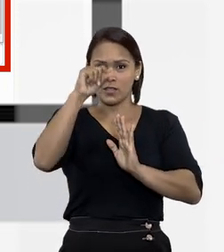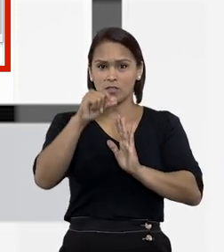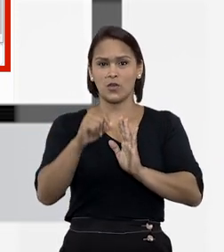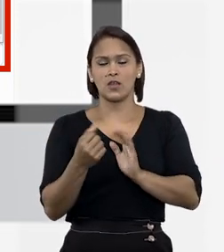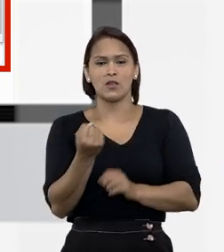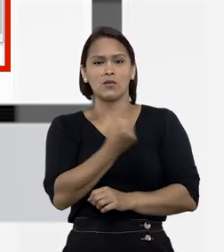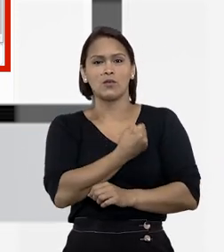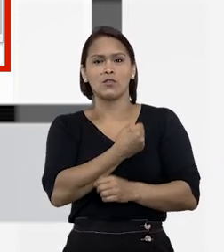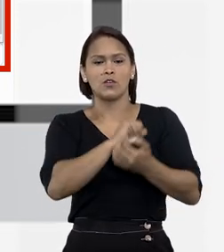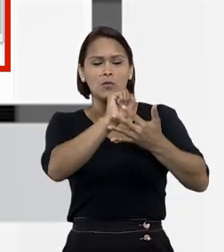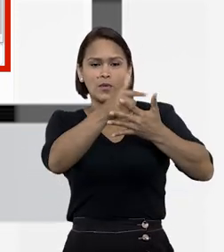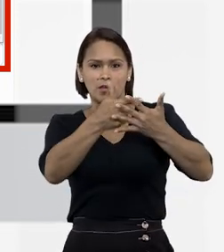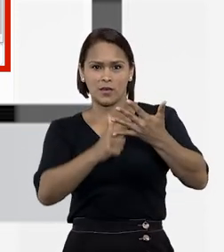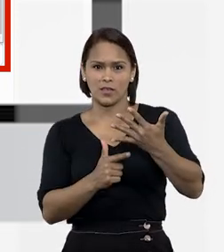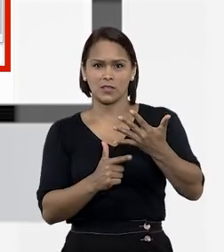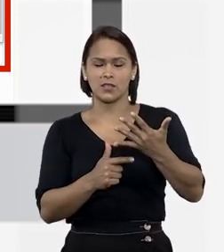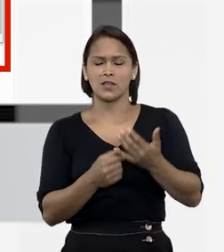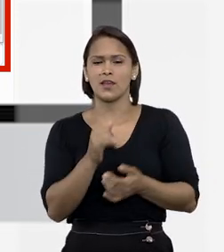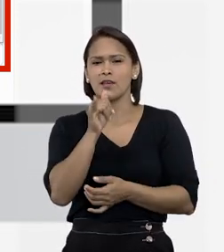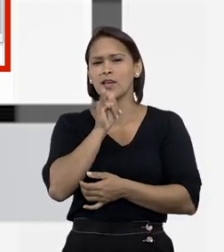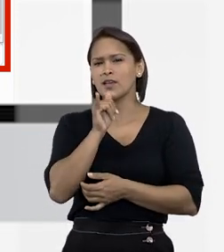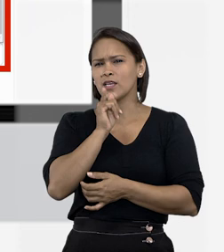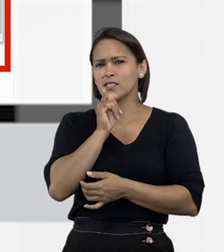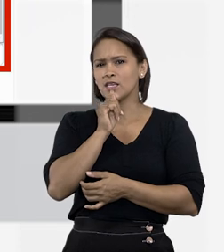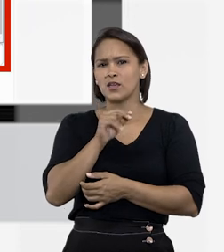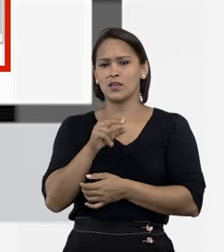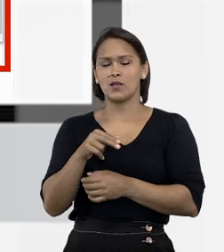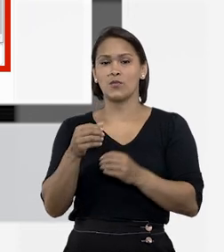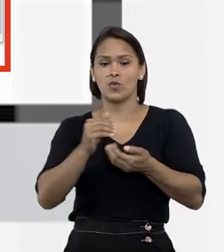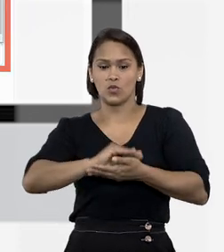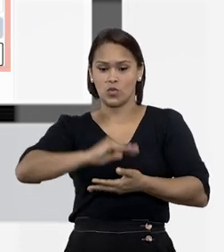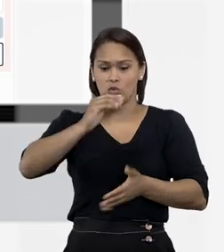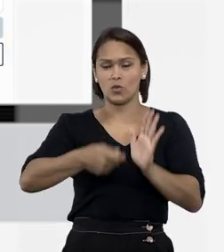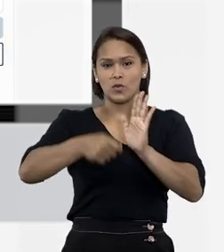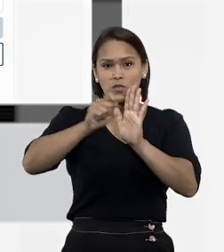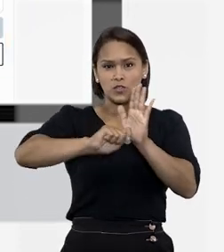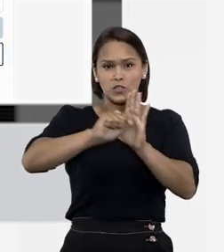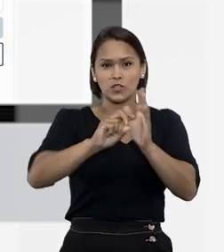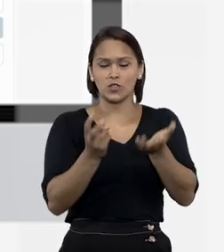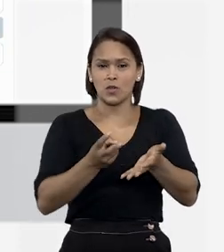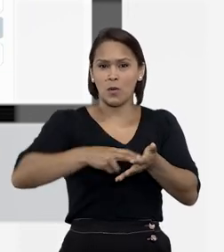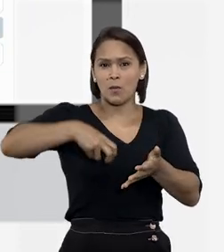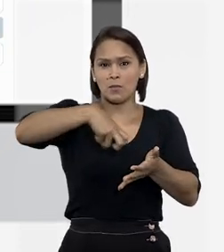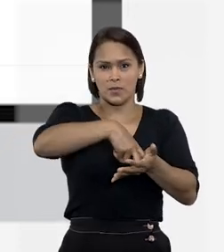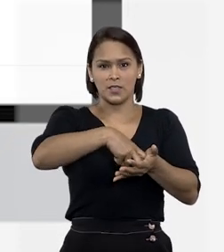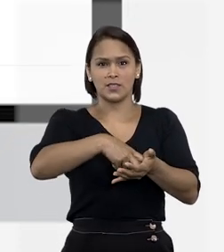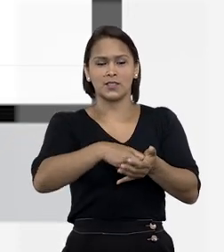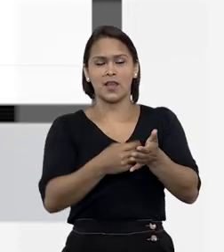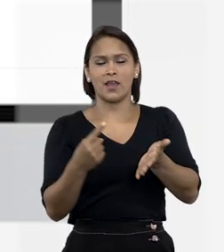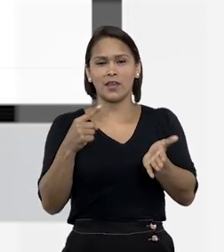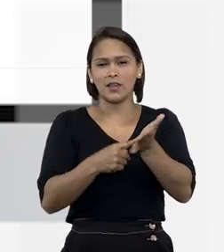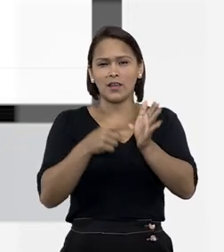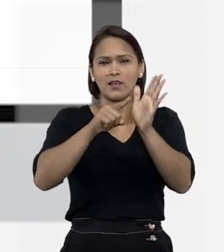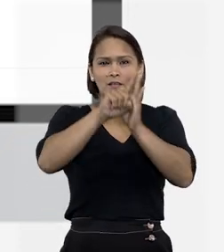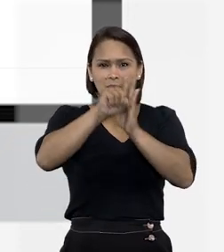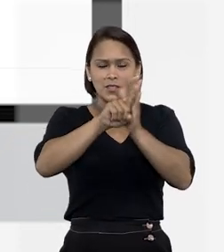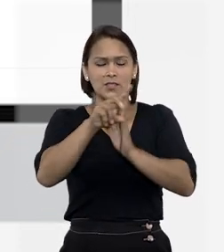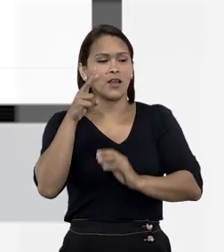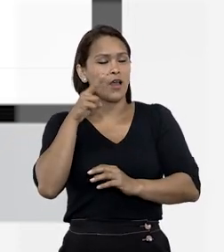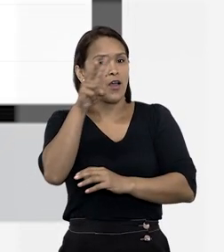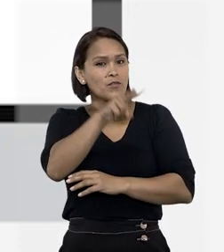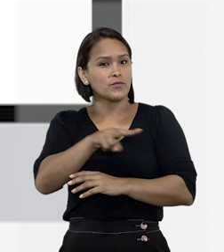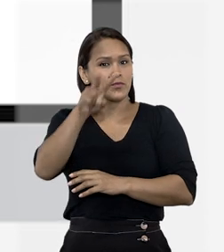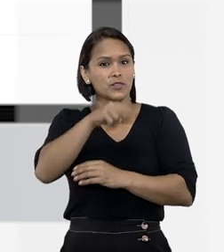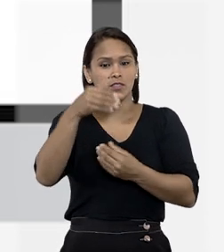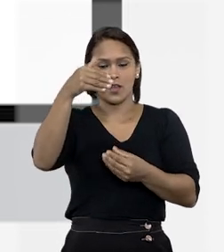item dessa lista, como por exemplo, quantidade de droga apreendida, e clicando em Pesquisar, você visualiza